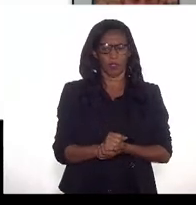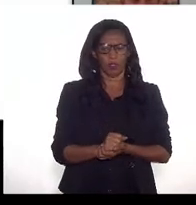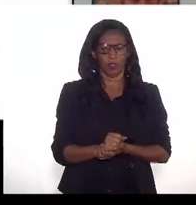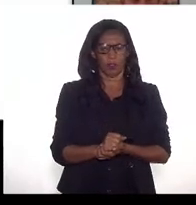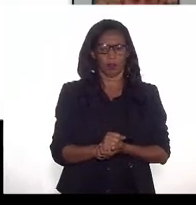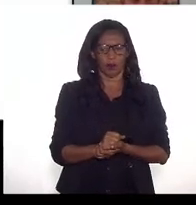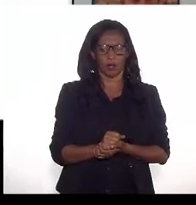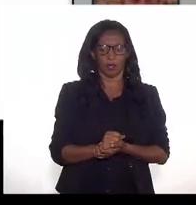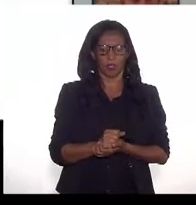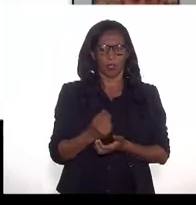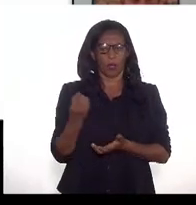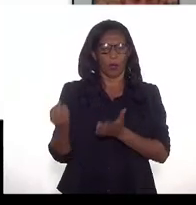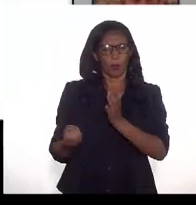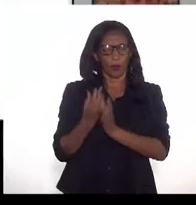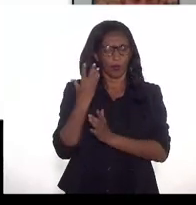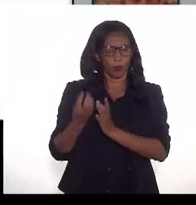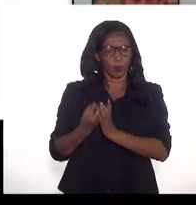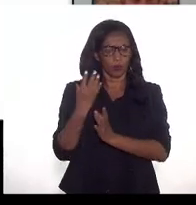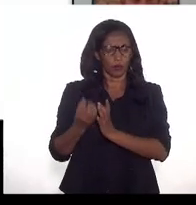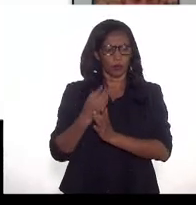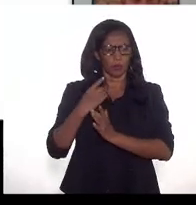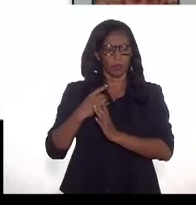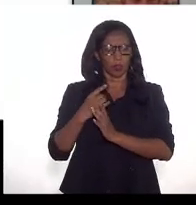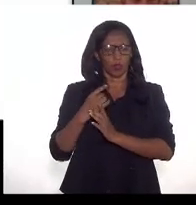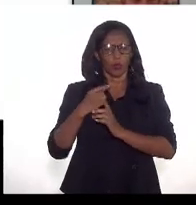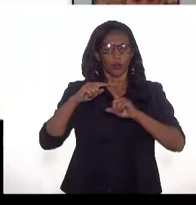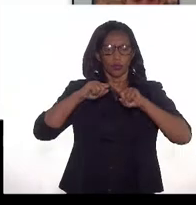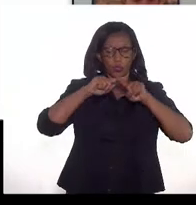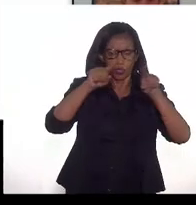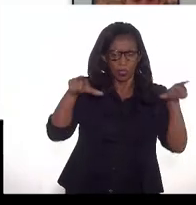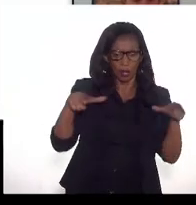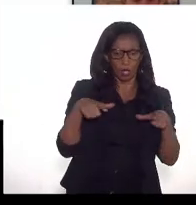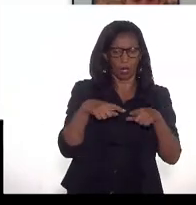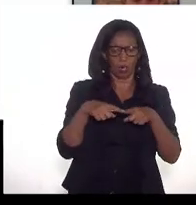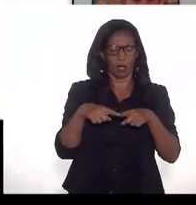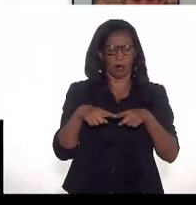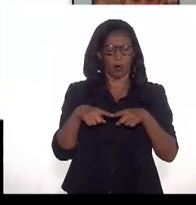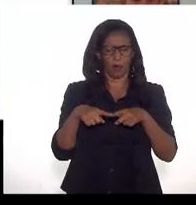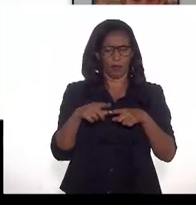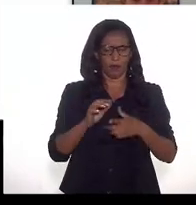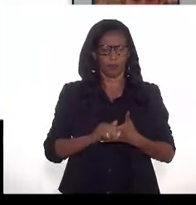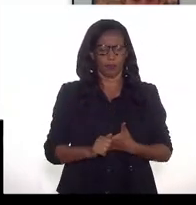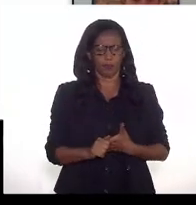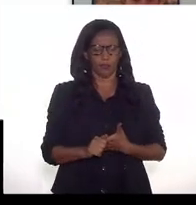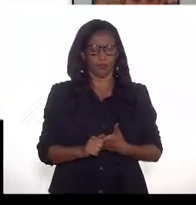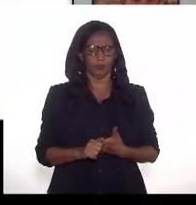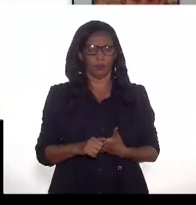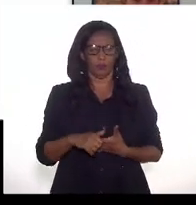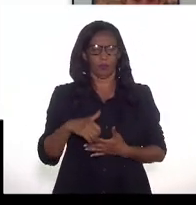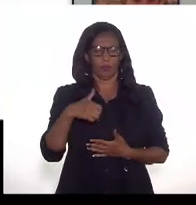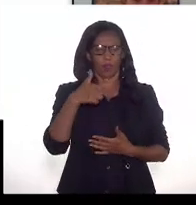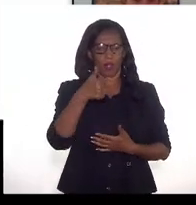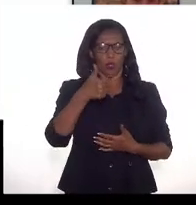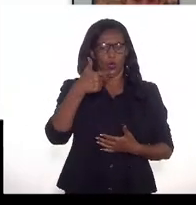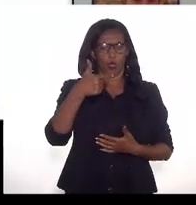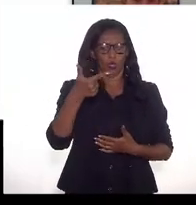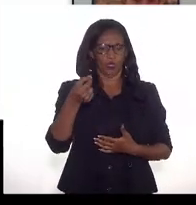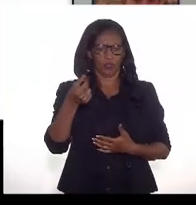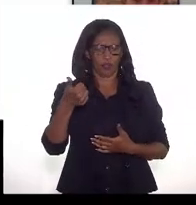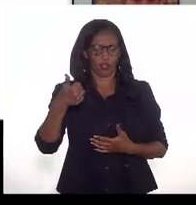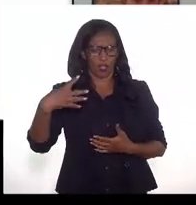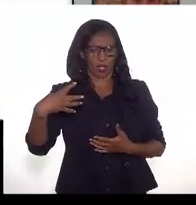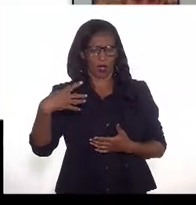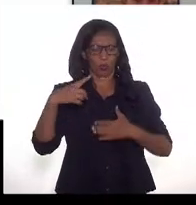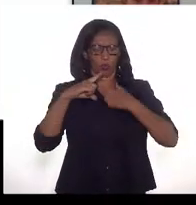perpassa a produção de mais de um campo, de diversos campos. A resolução ANP nº 12, de 2014, em seu artigo